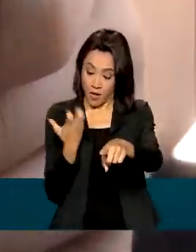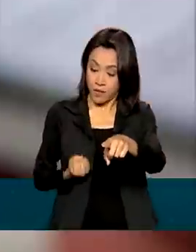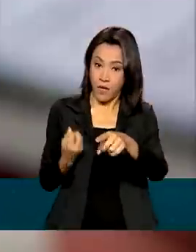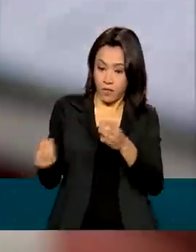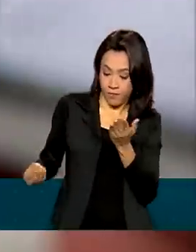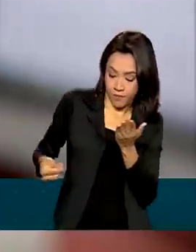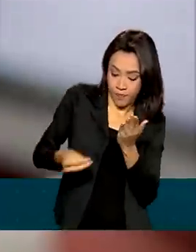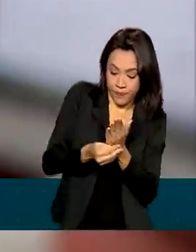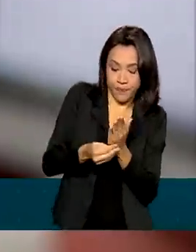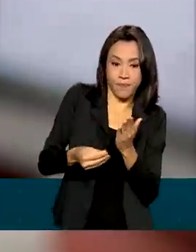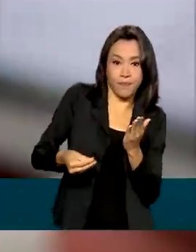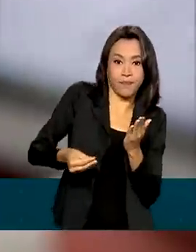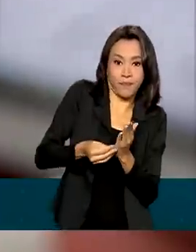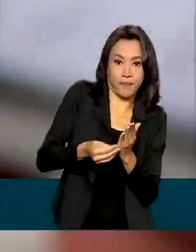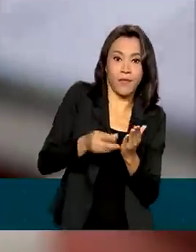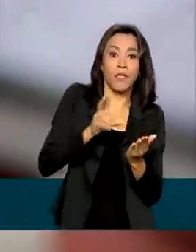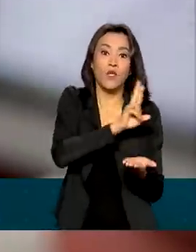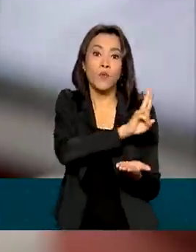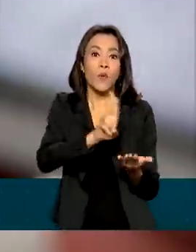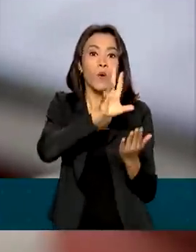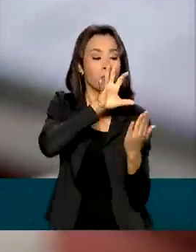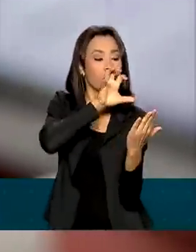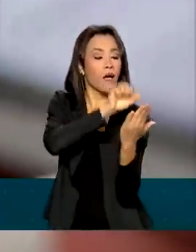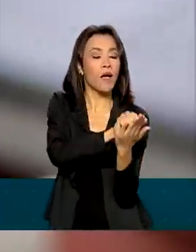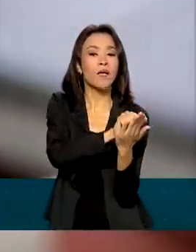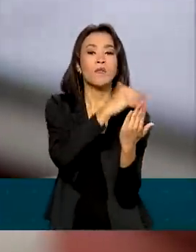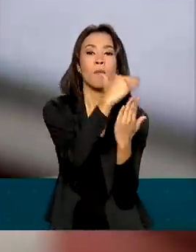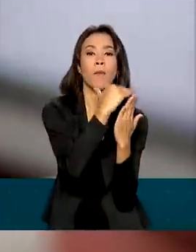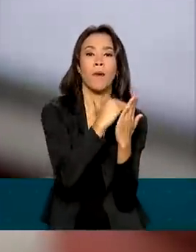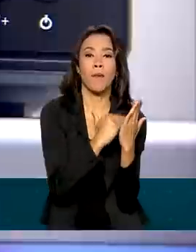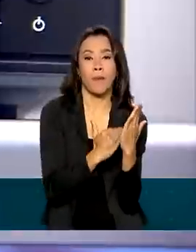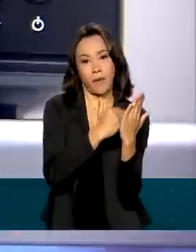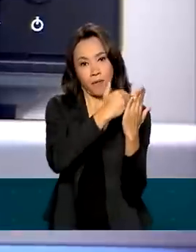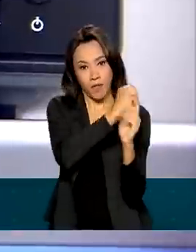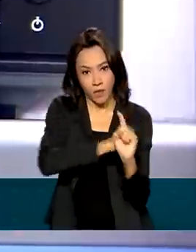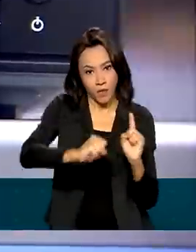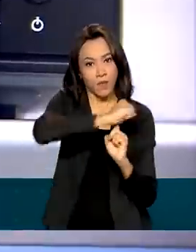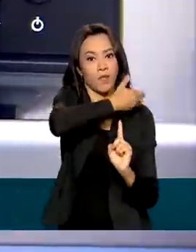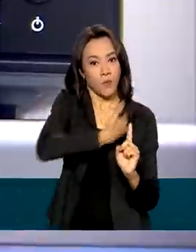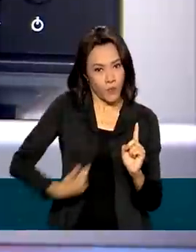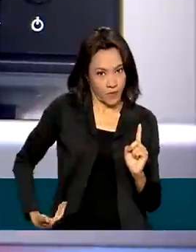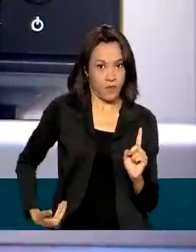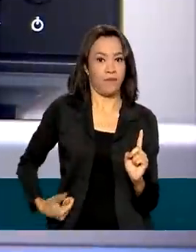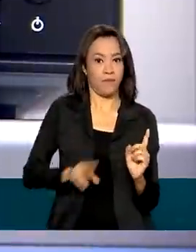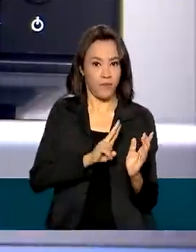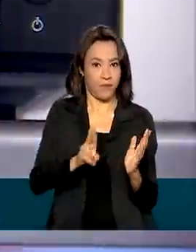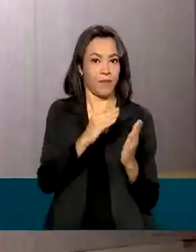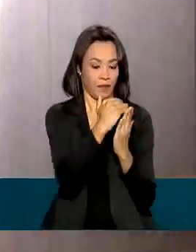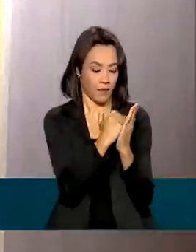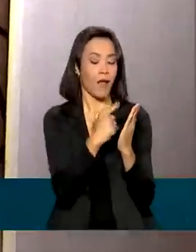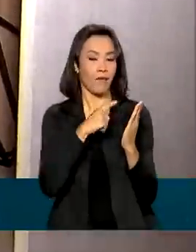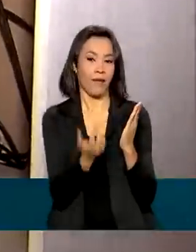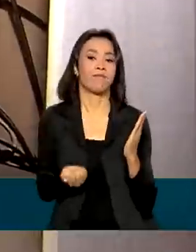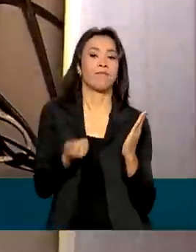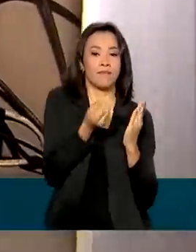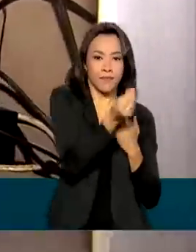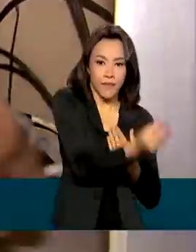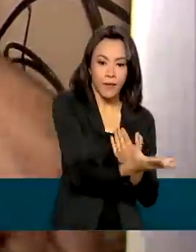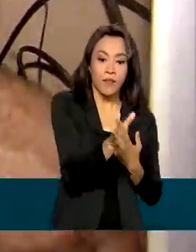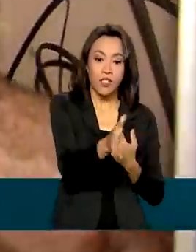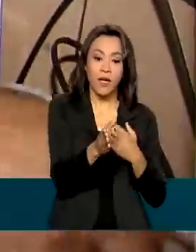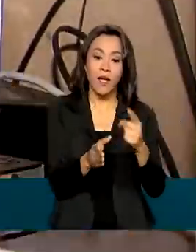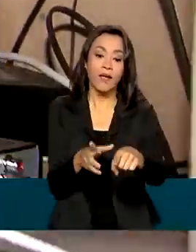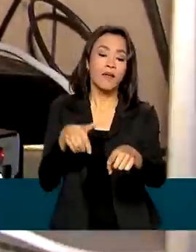chip e quem está inserido no cadastro único para programas sociais. Foi anunciada ainda a distribuição de 3.125